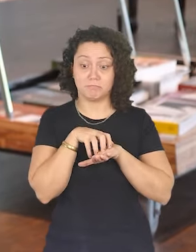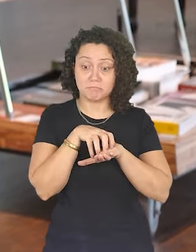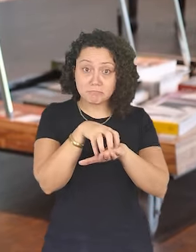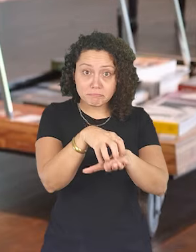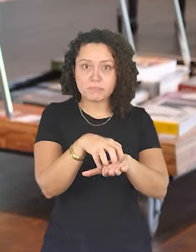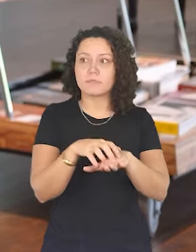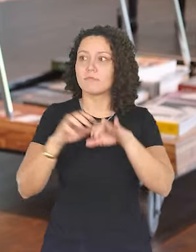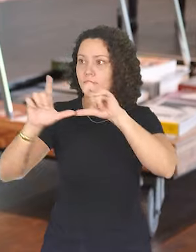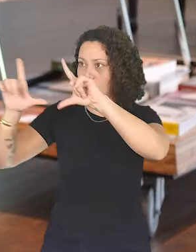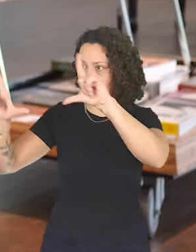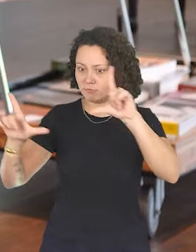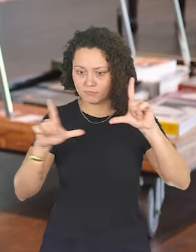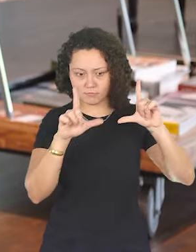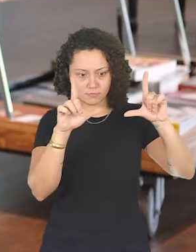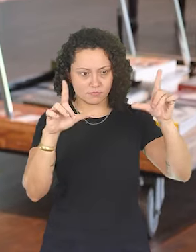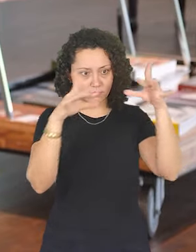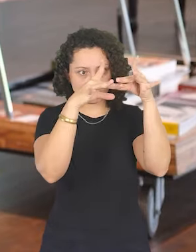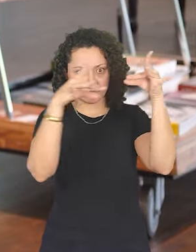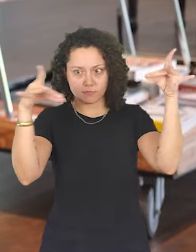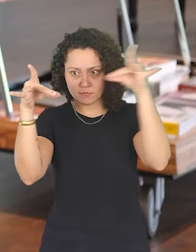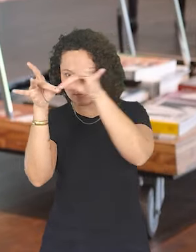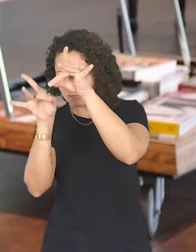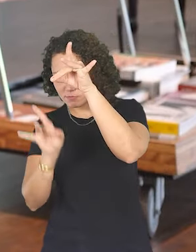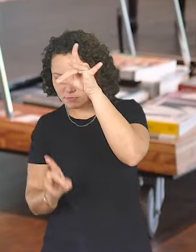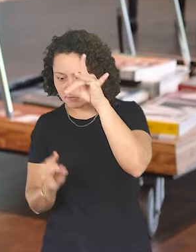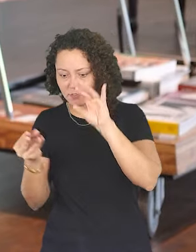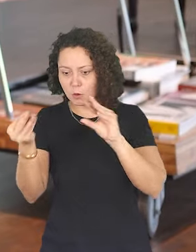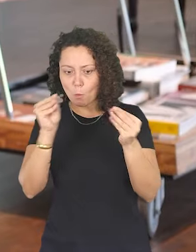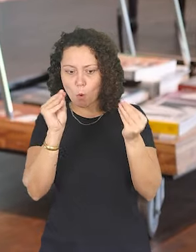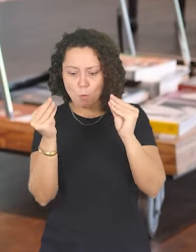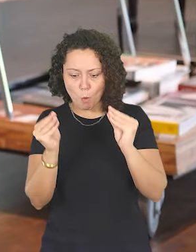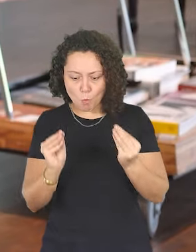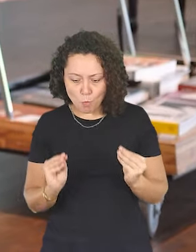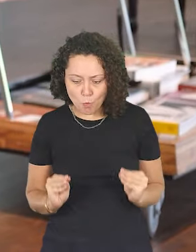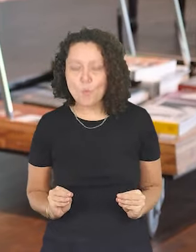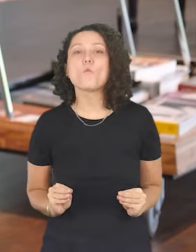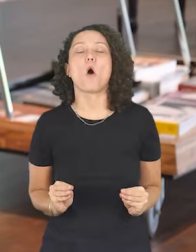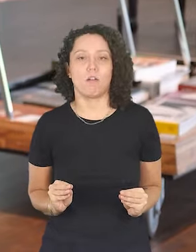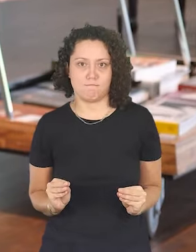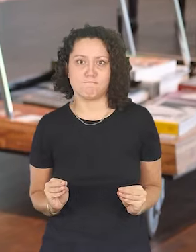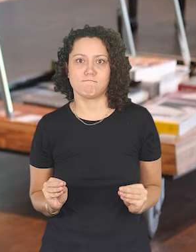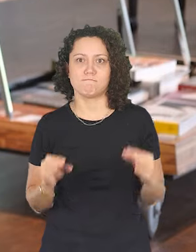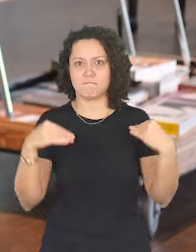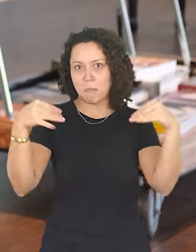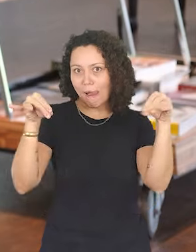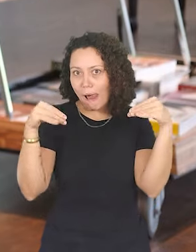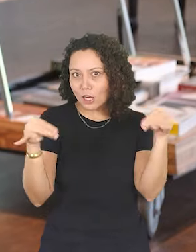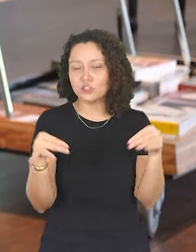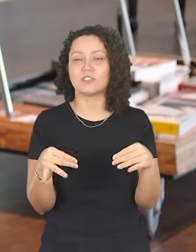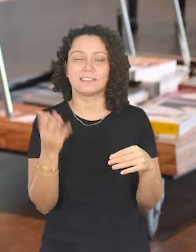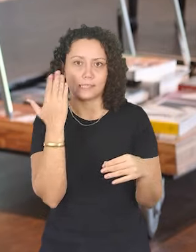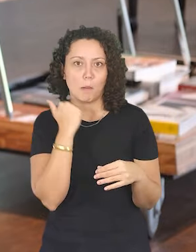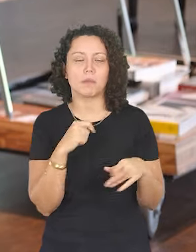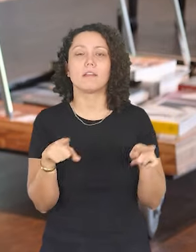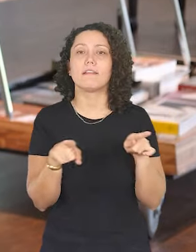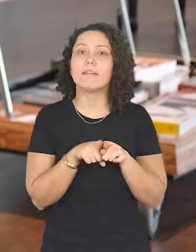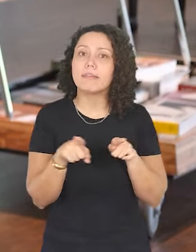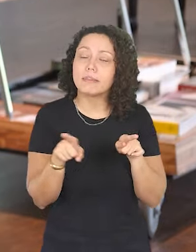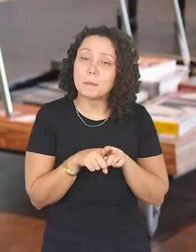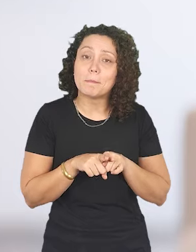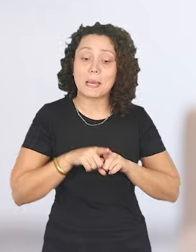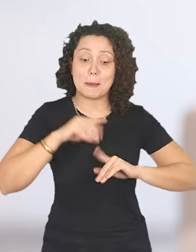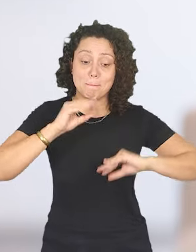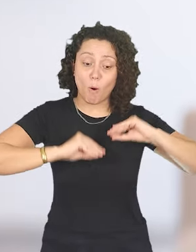embalagem, de como essas obras vão chegar no espaço, ele também acompanha a montagem da exposição, né?